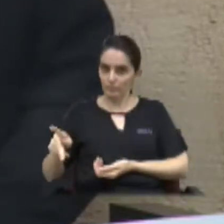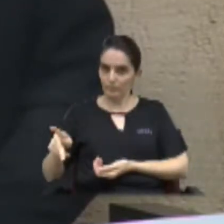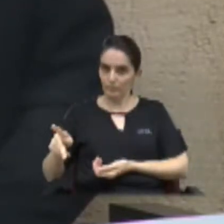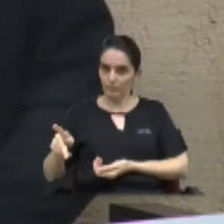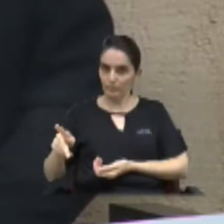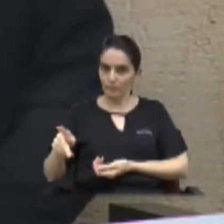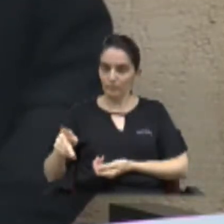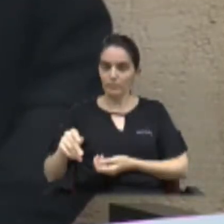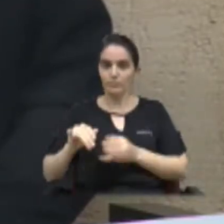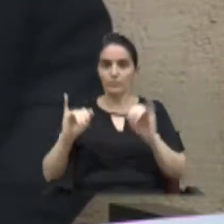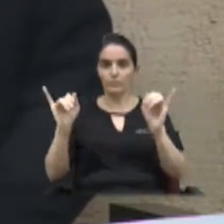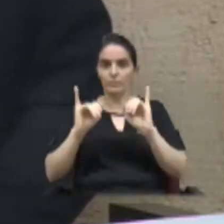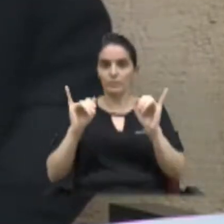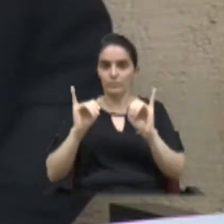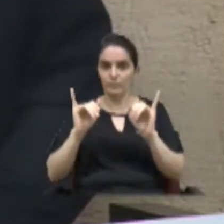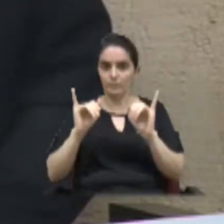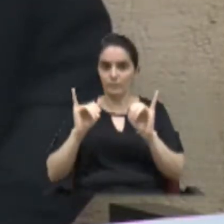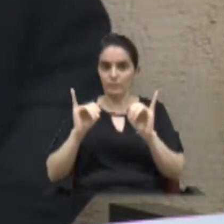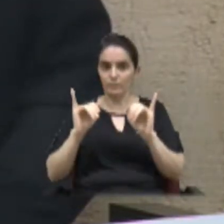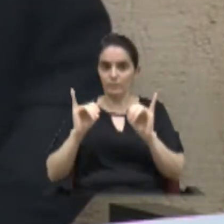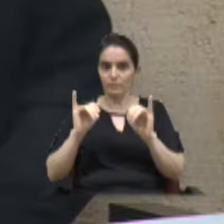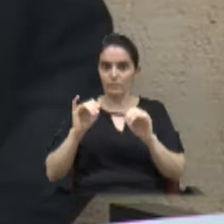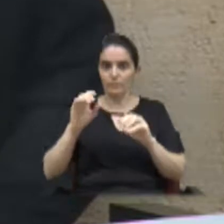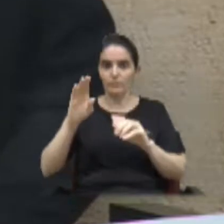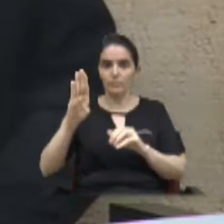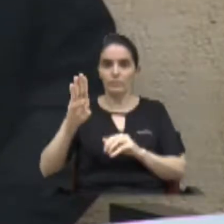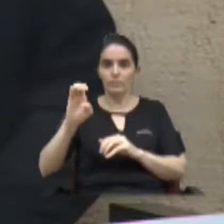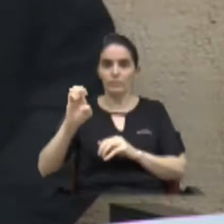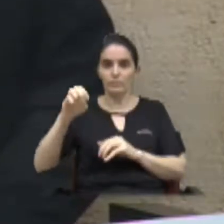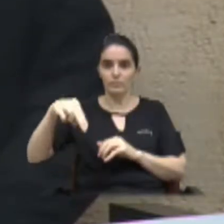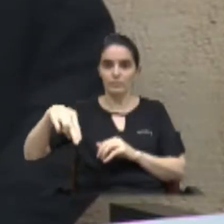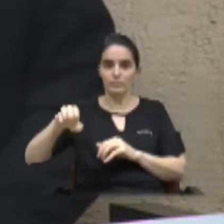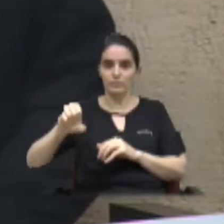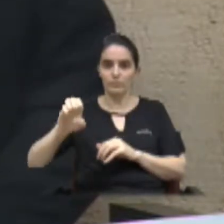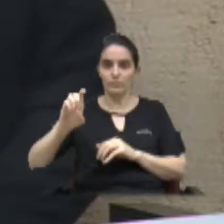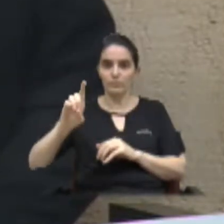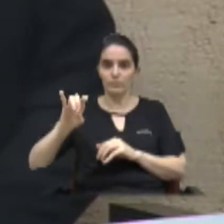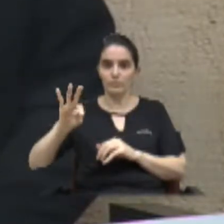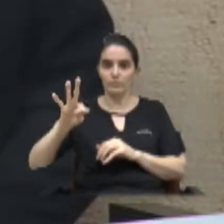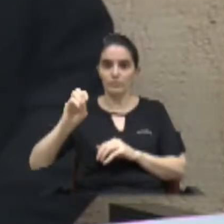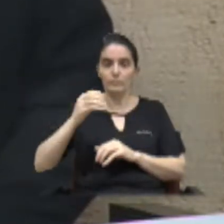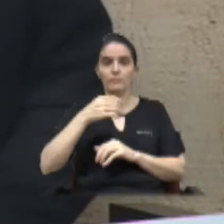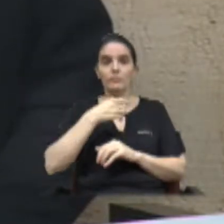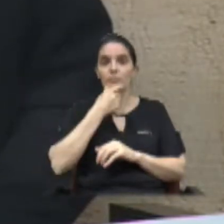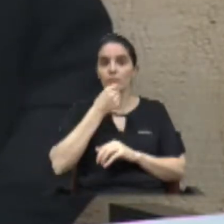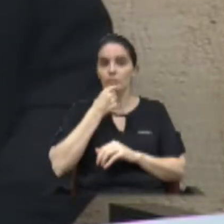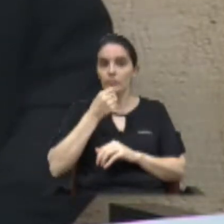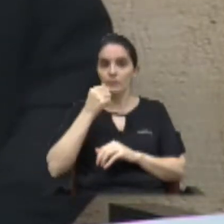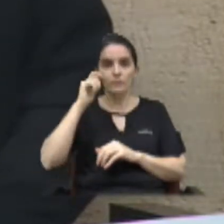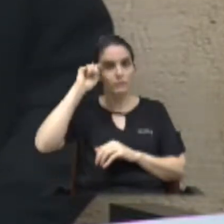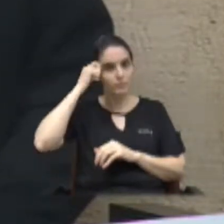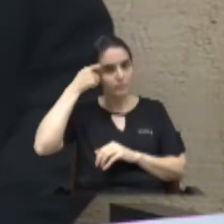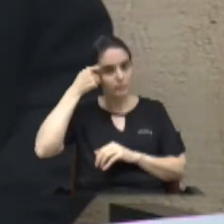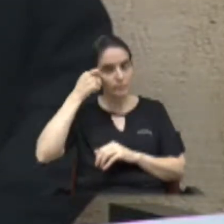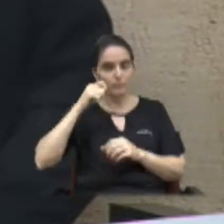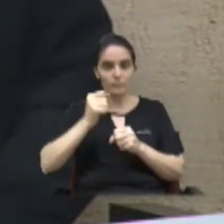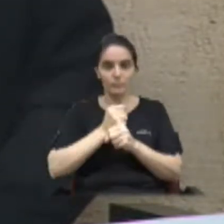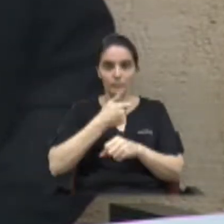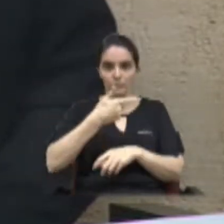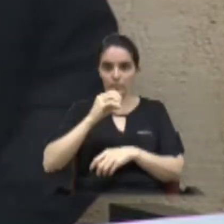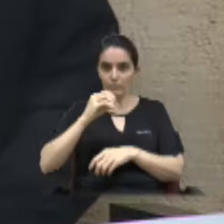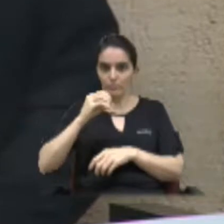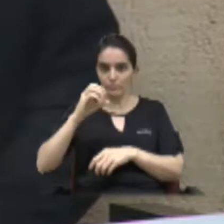Irmandade de Nossa Senhora de São Benedito dos Homens Preto. No ano de 2008, foi